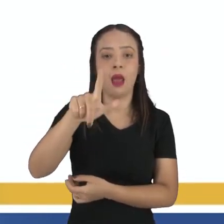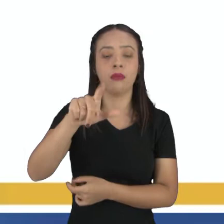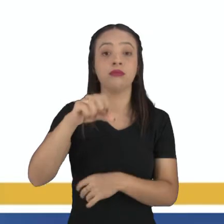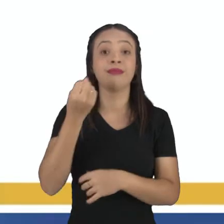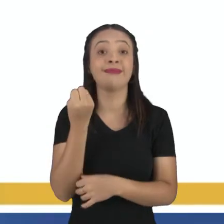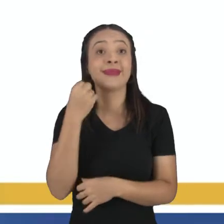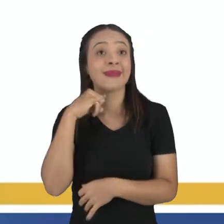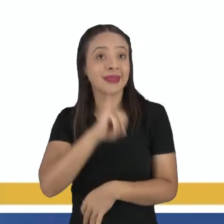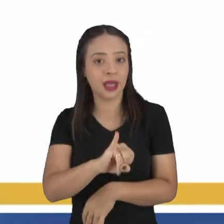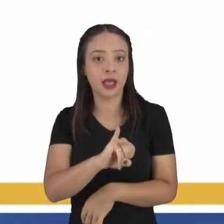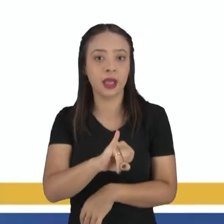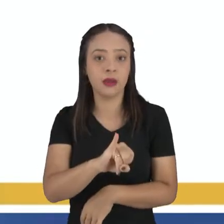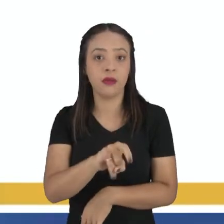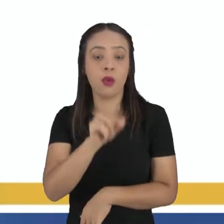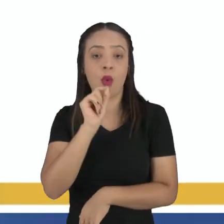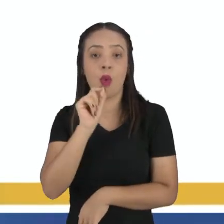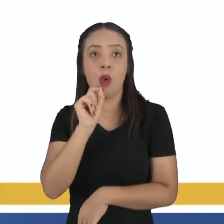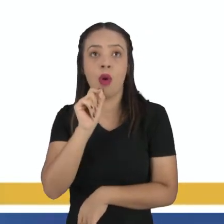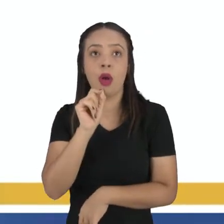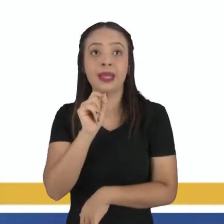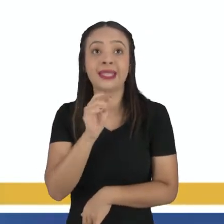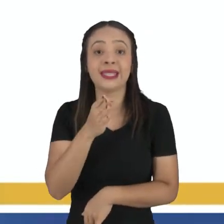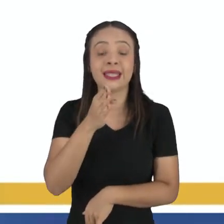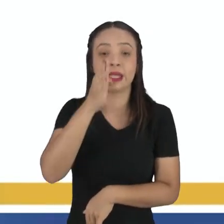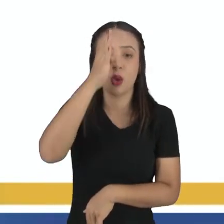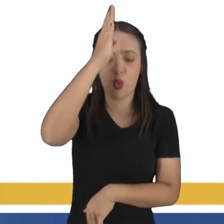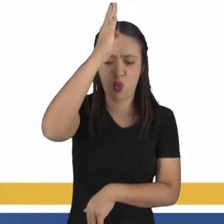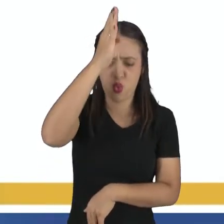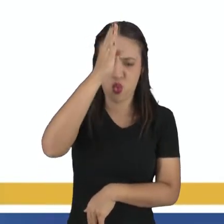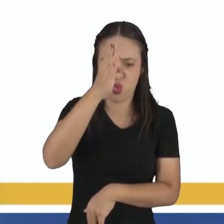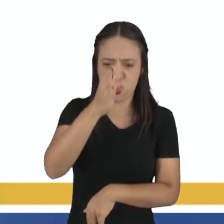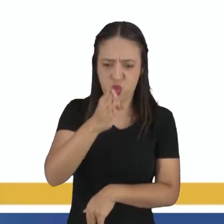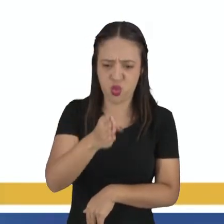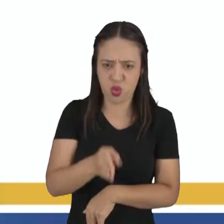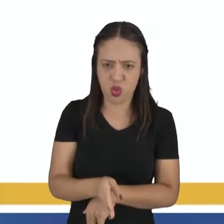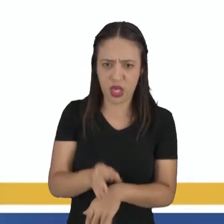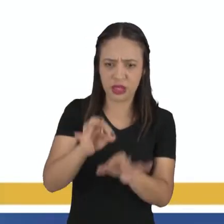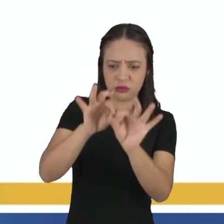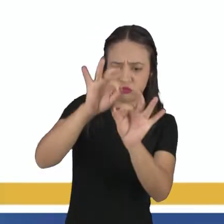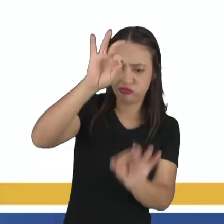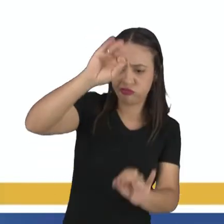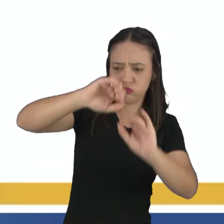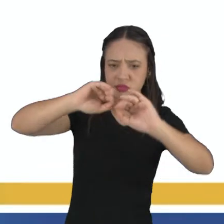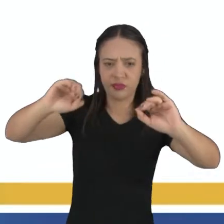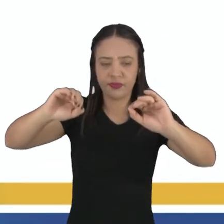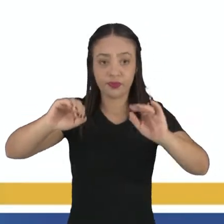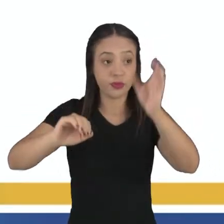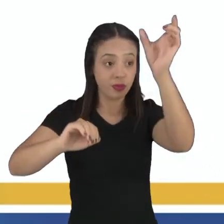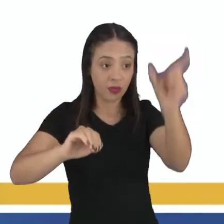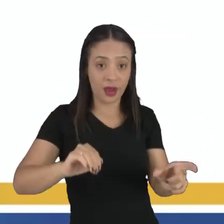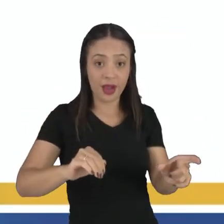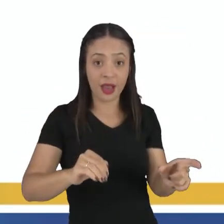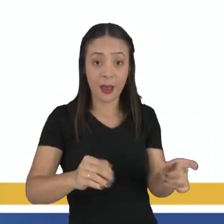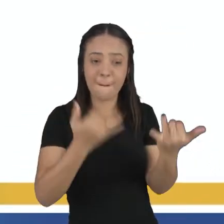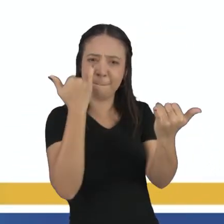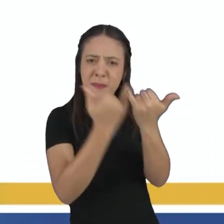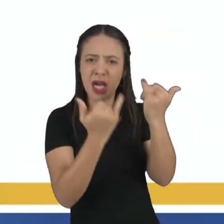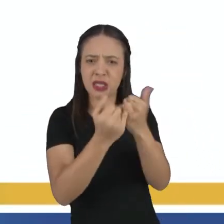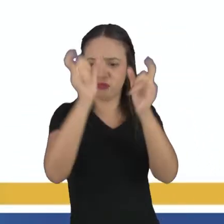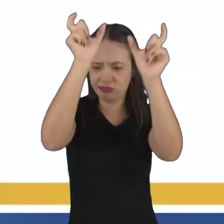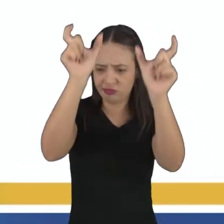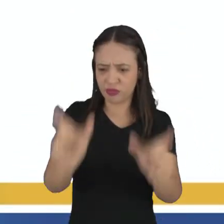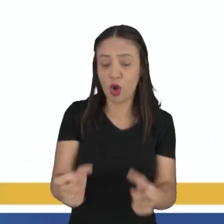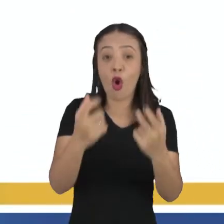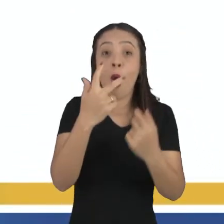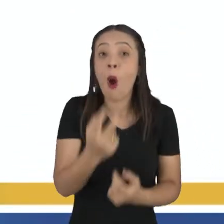você fizer uma linha longitudinal dividindo o corpo desse animal ao meio, um lado tende a ser quase que idêntico ao outro. Não vai ser 100%